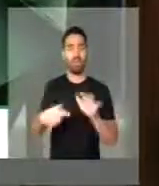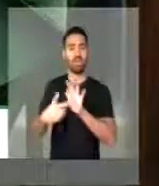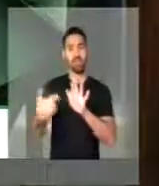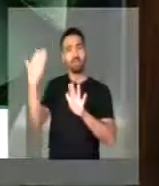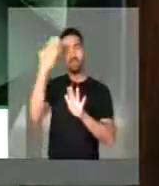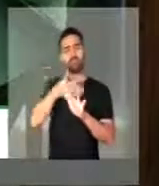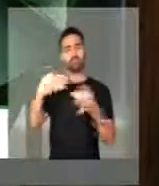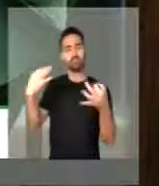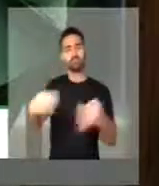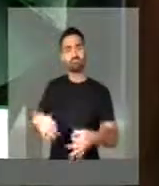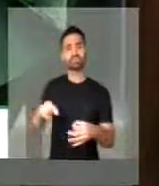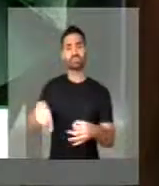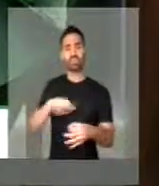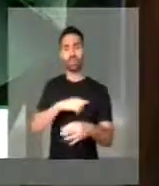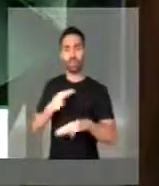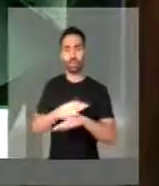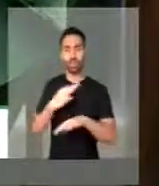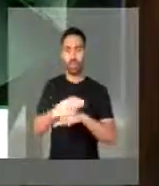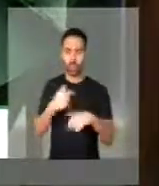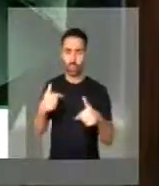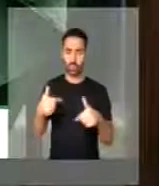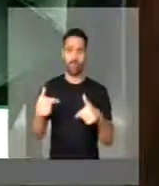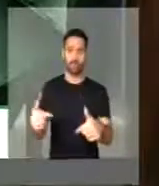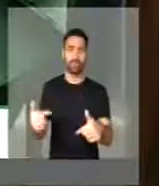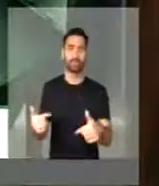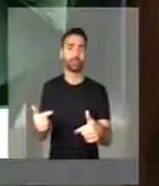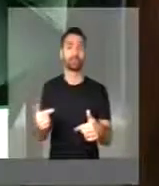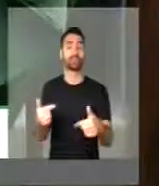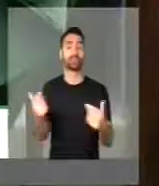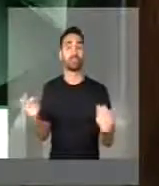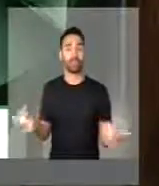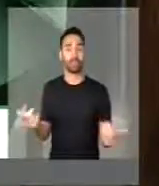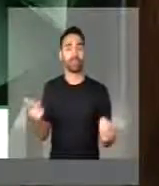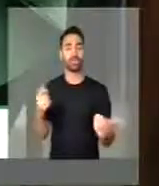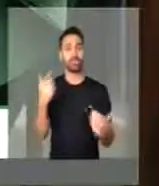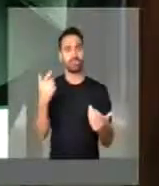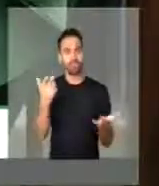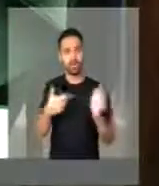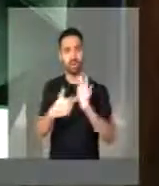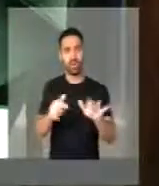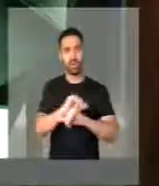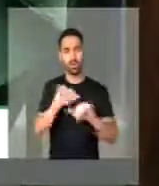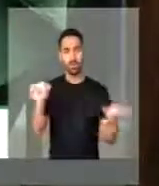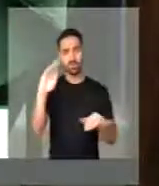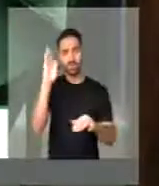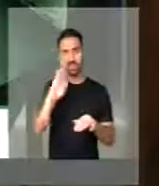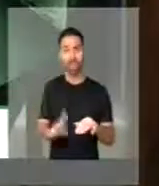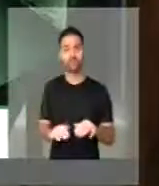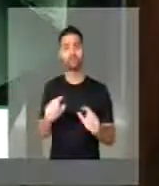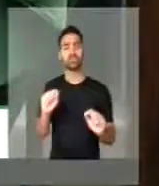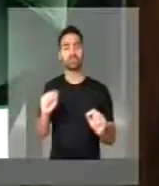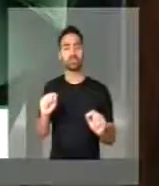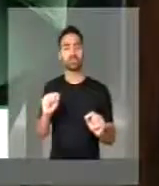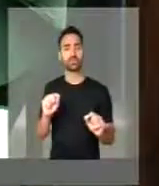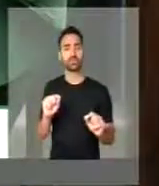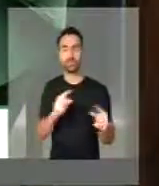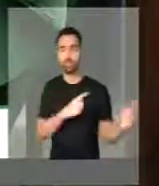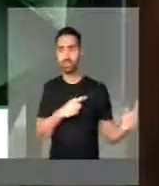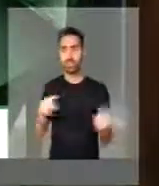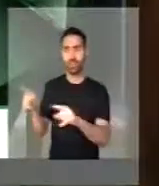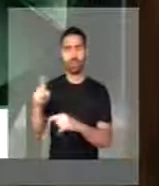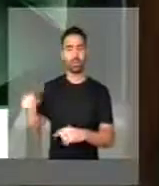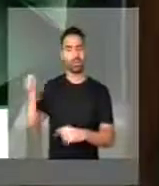da nossa resistência e dão ao Brasil um grande tapa naqueles que